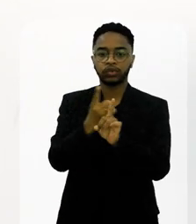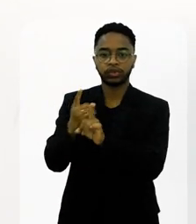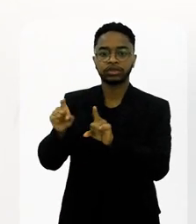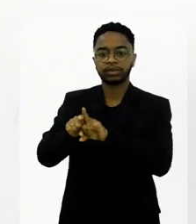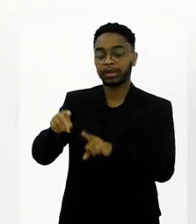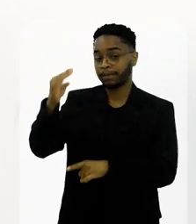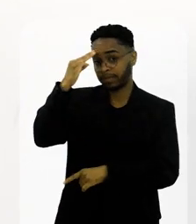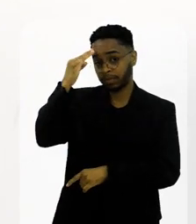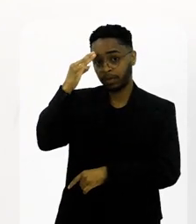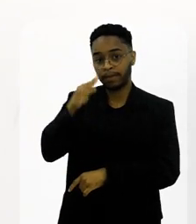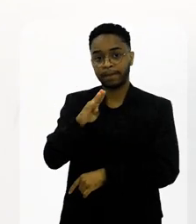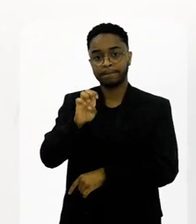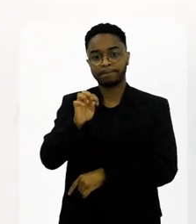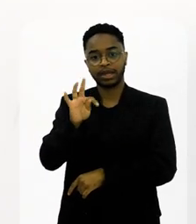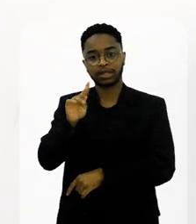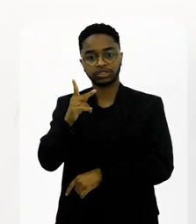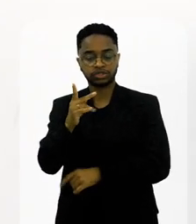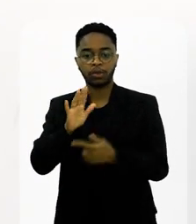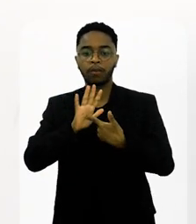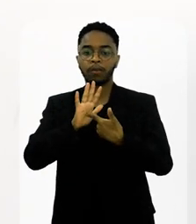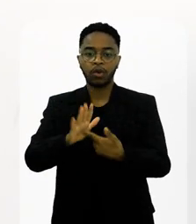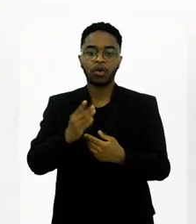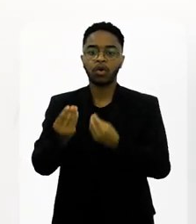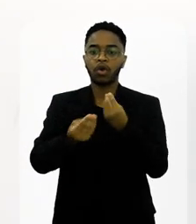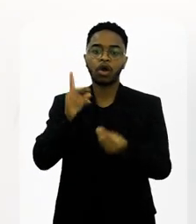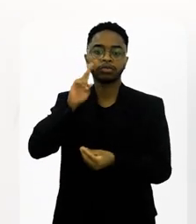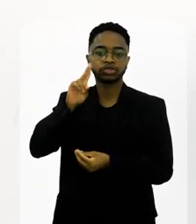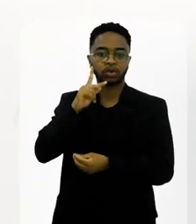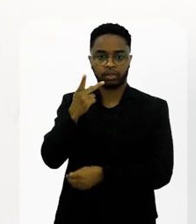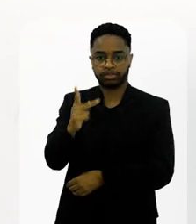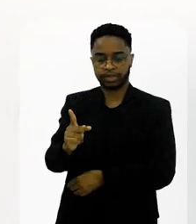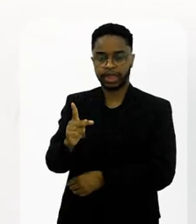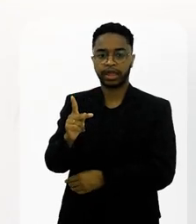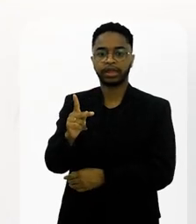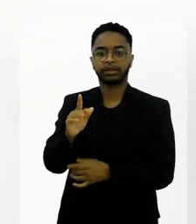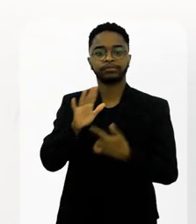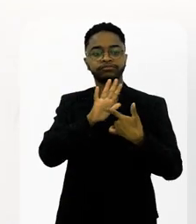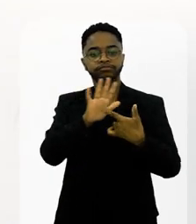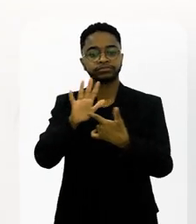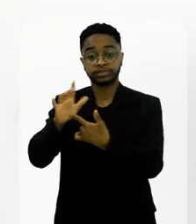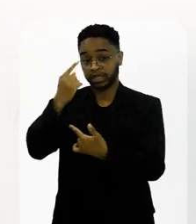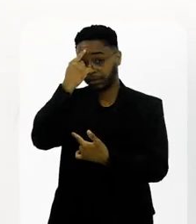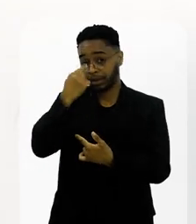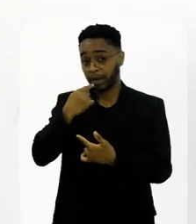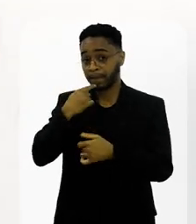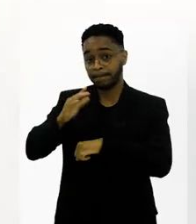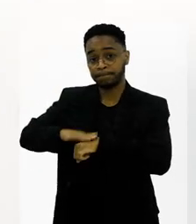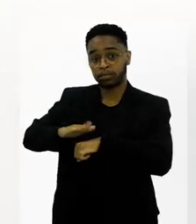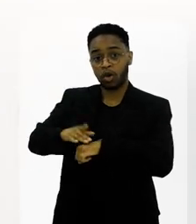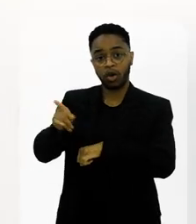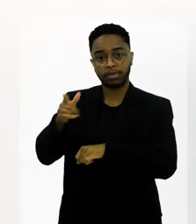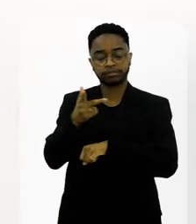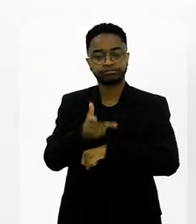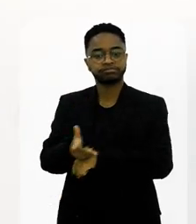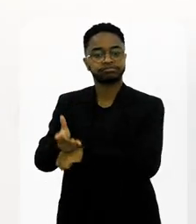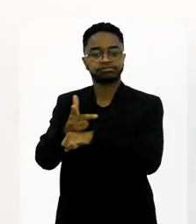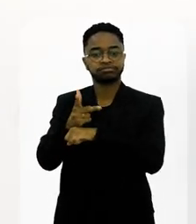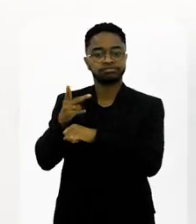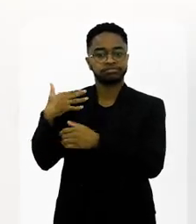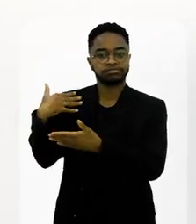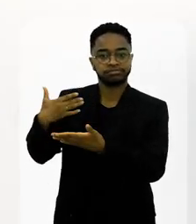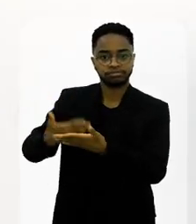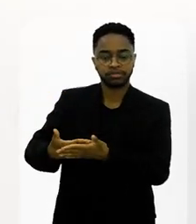Os Encontros e as Memórias de Beth Carvalho, que um documentário muito bonito sobre a história da Beth, só com imagens que a própria Beth